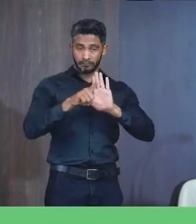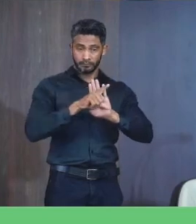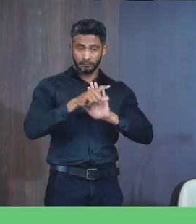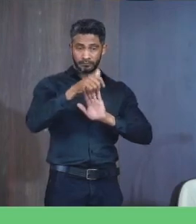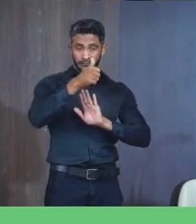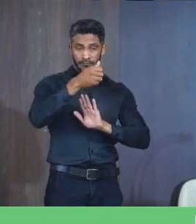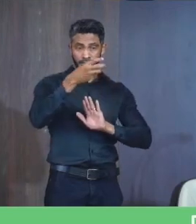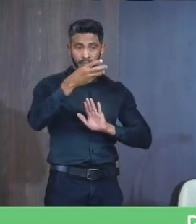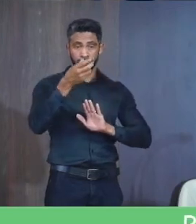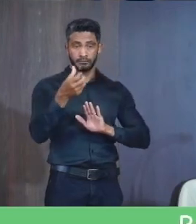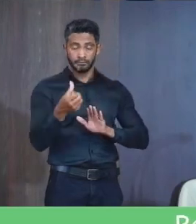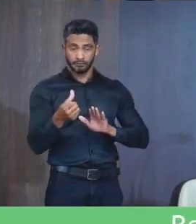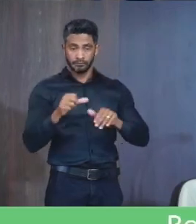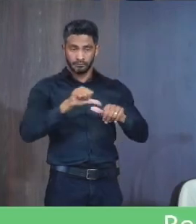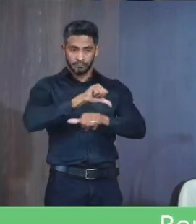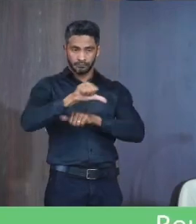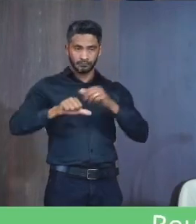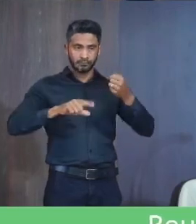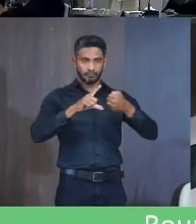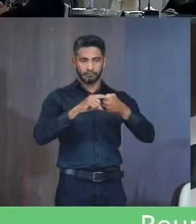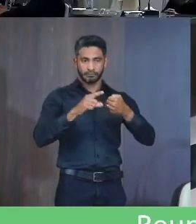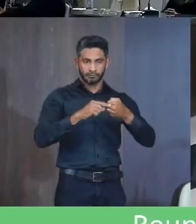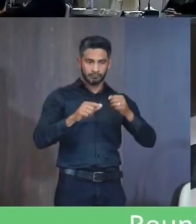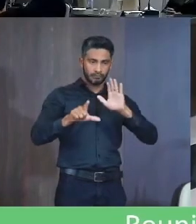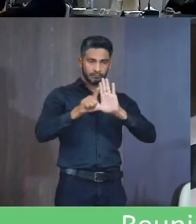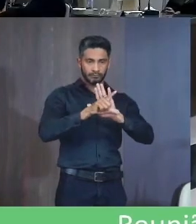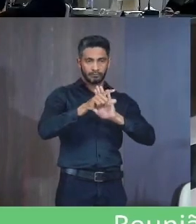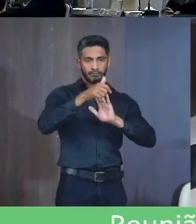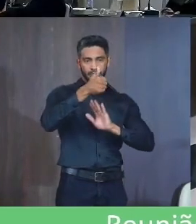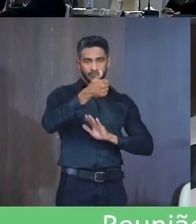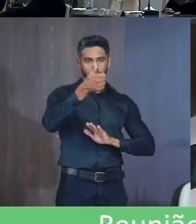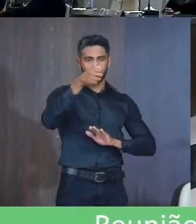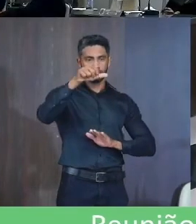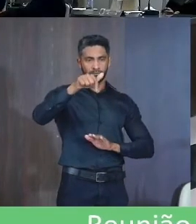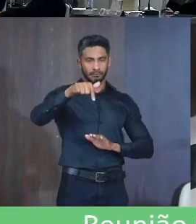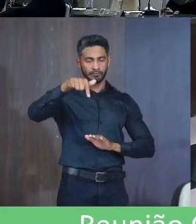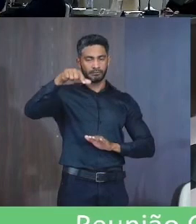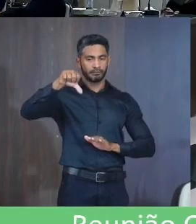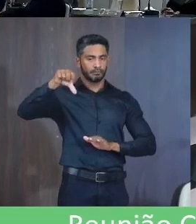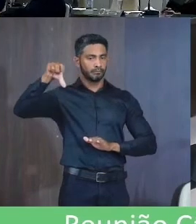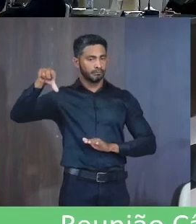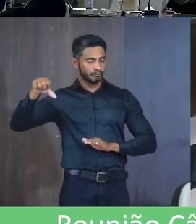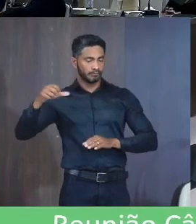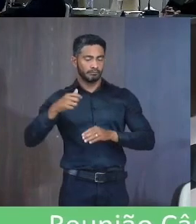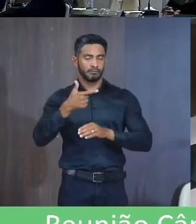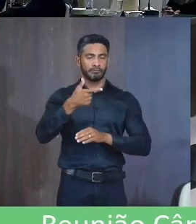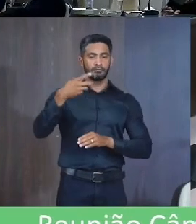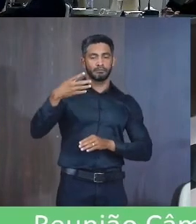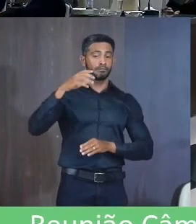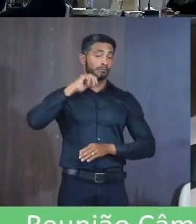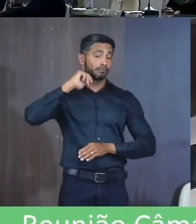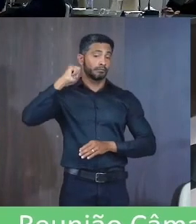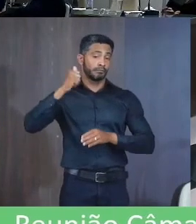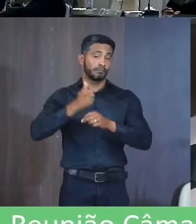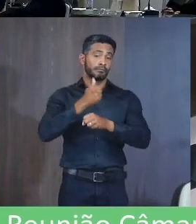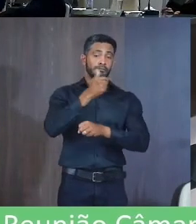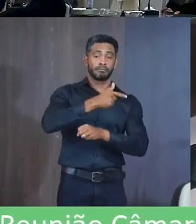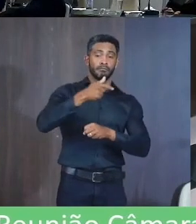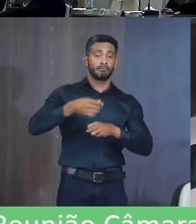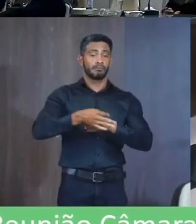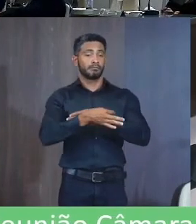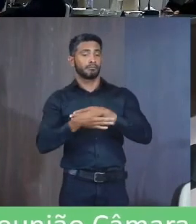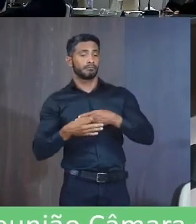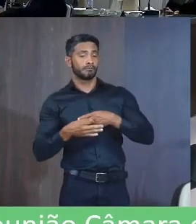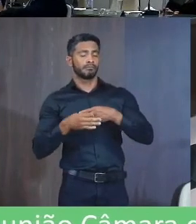116 2022 Que altera O artigo 1º Da lei municipal 1799 De 24 de abril 2009 De vossa autoria Pelos